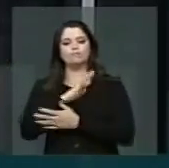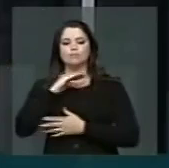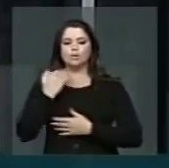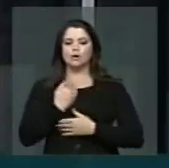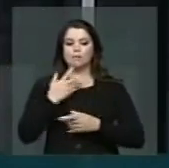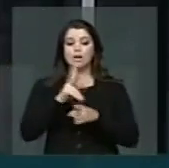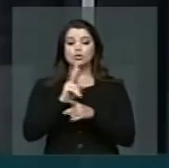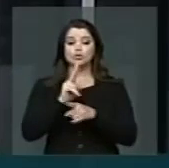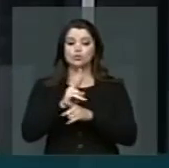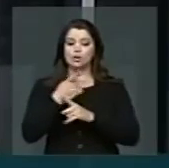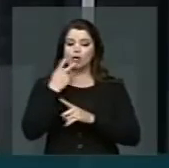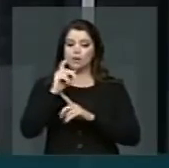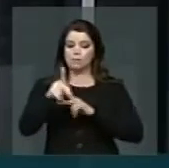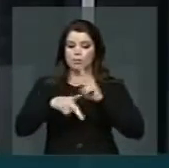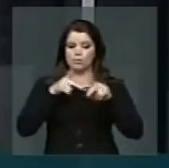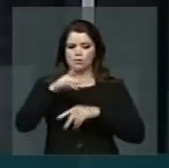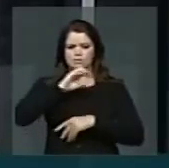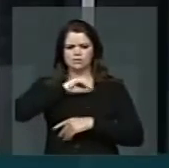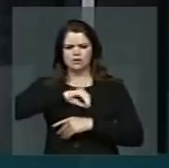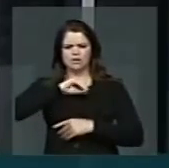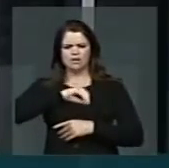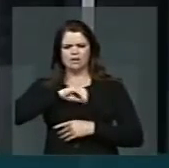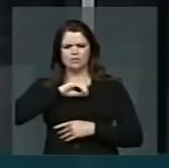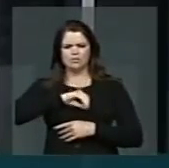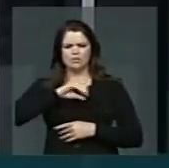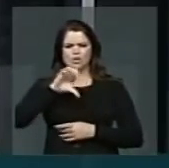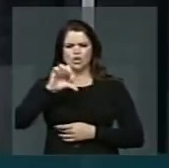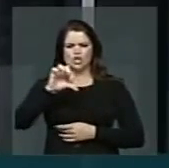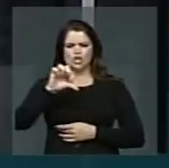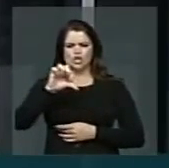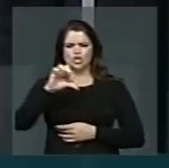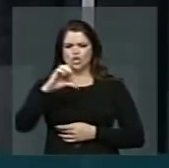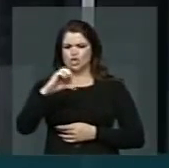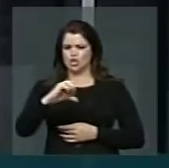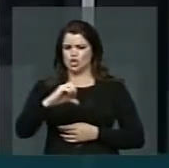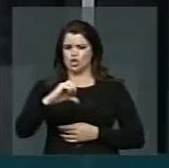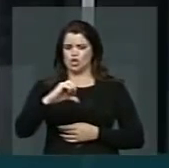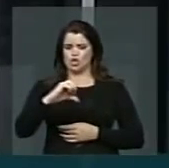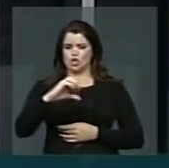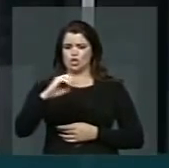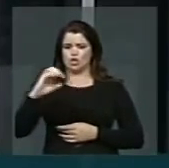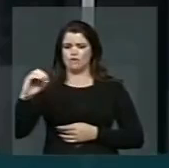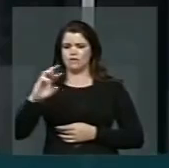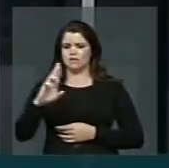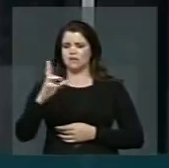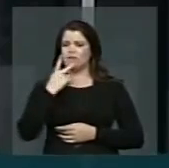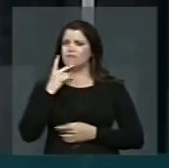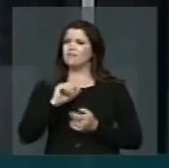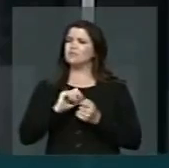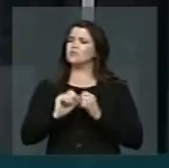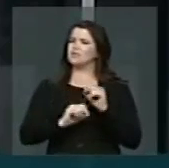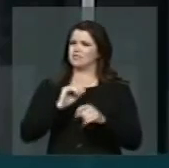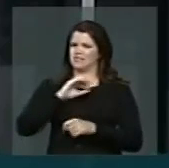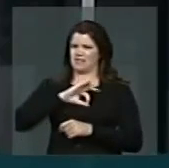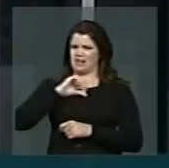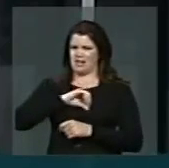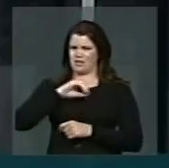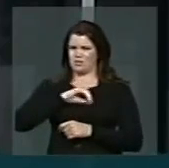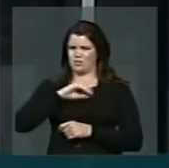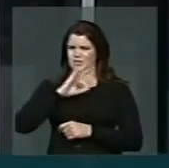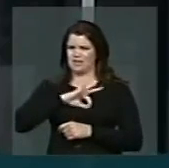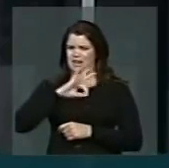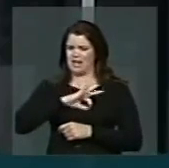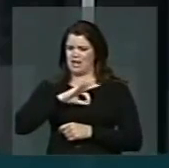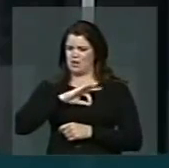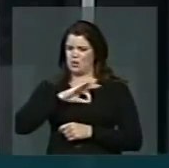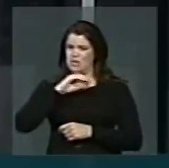população, esse homem ganha 900 reais. O que se faz hoje com 900 reais? Se eu não dou dignidade para